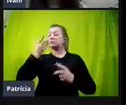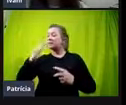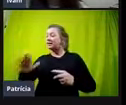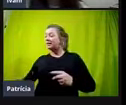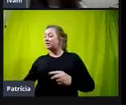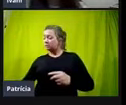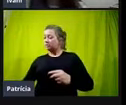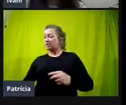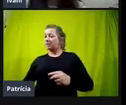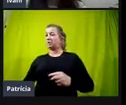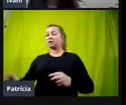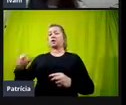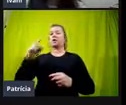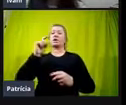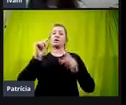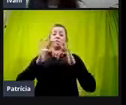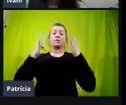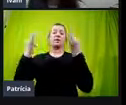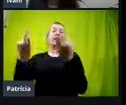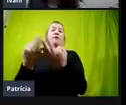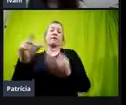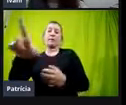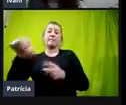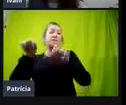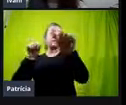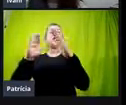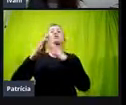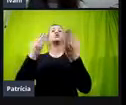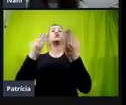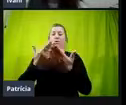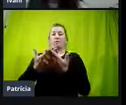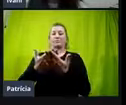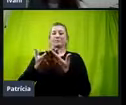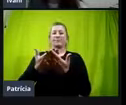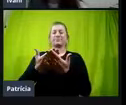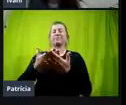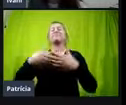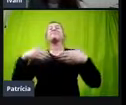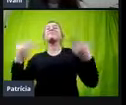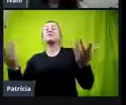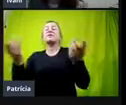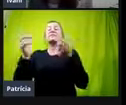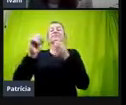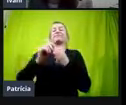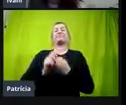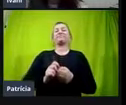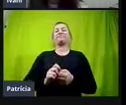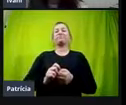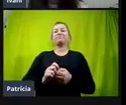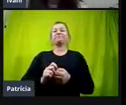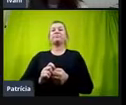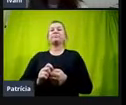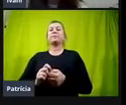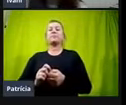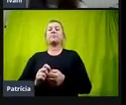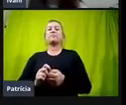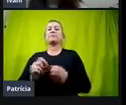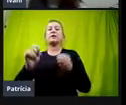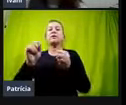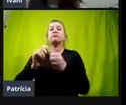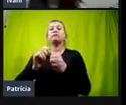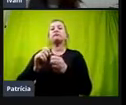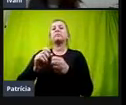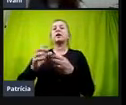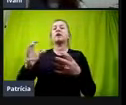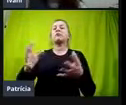pai e a mãe escolhem a escola onde ela vai estudar. Então, fazer isso nos tira um pouco, né, Ju,